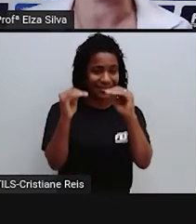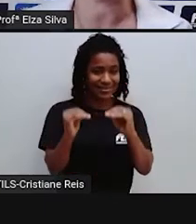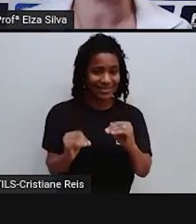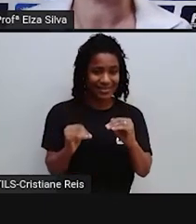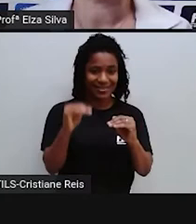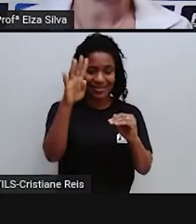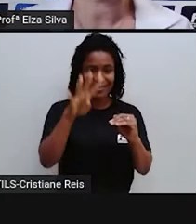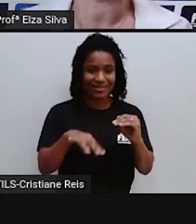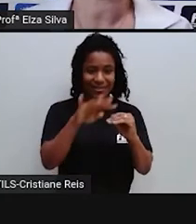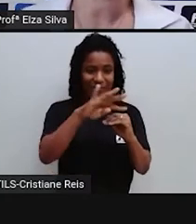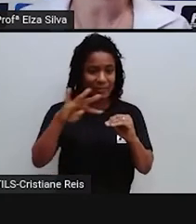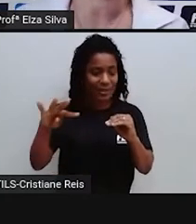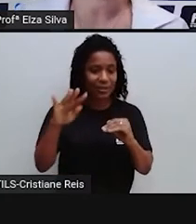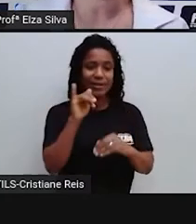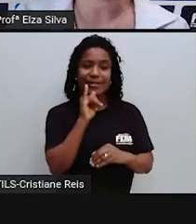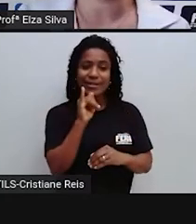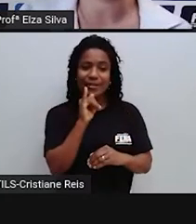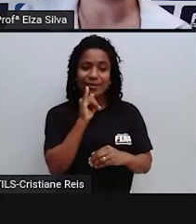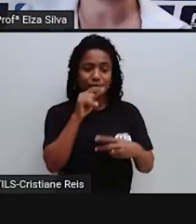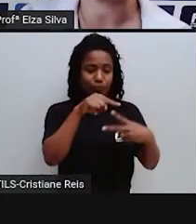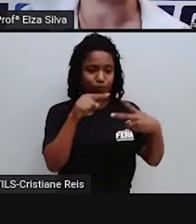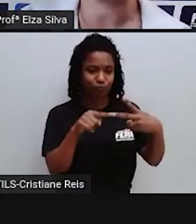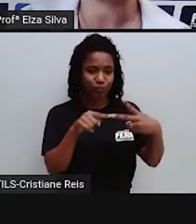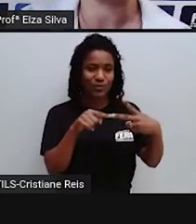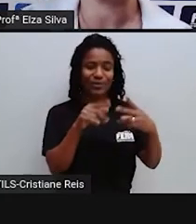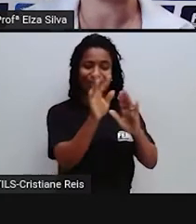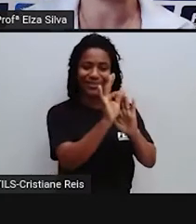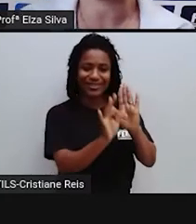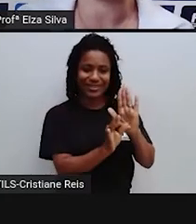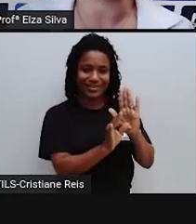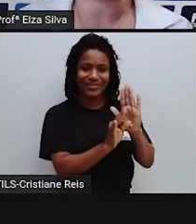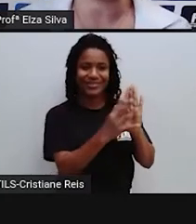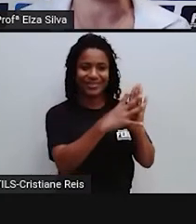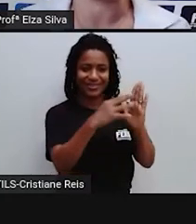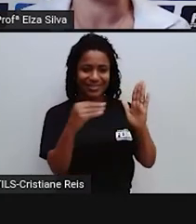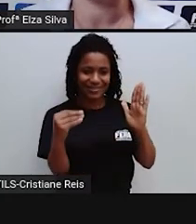He was Retirei lá do texto Que